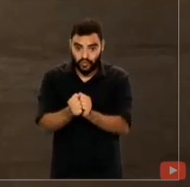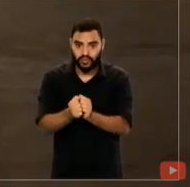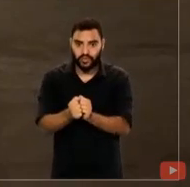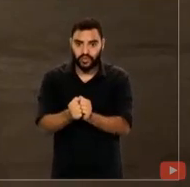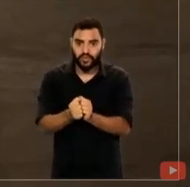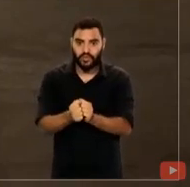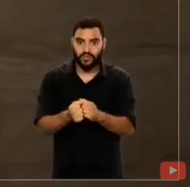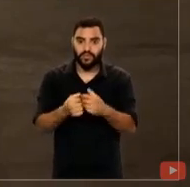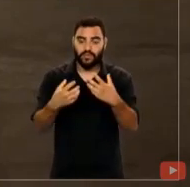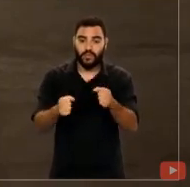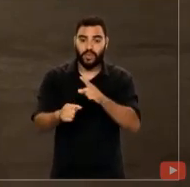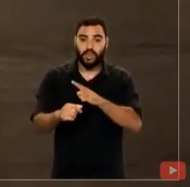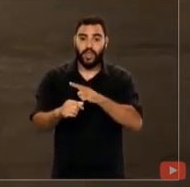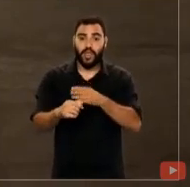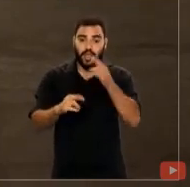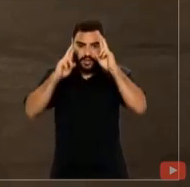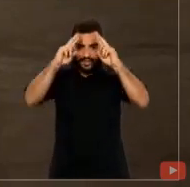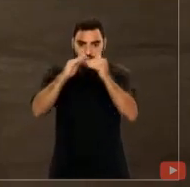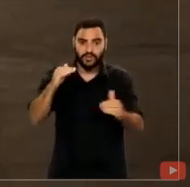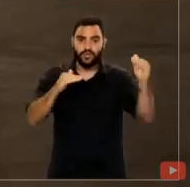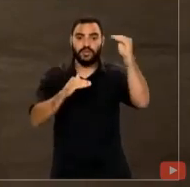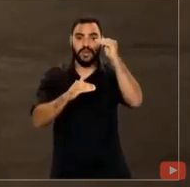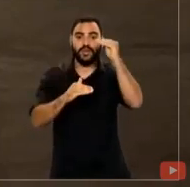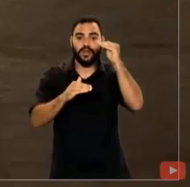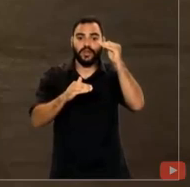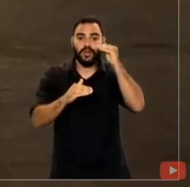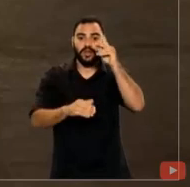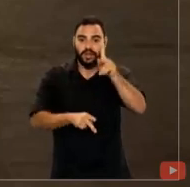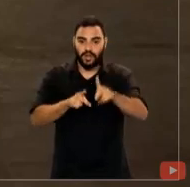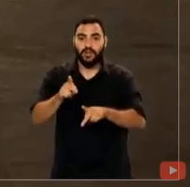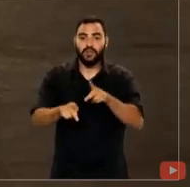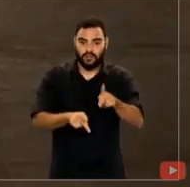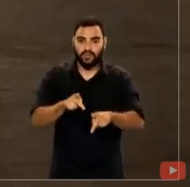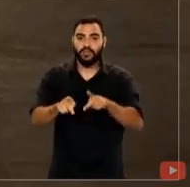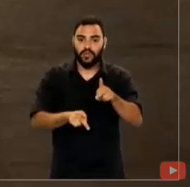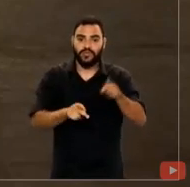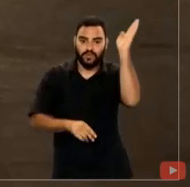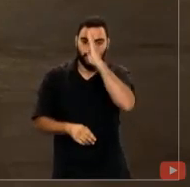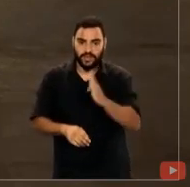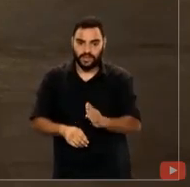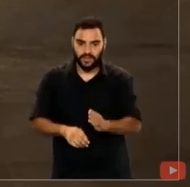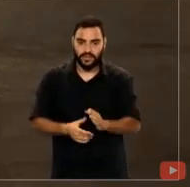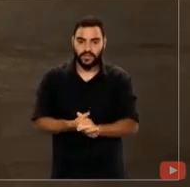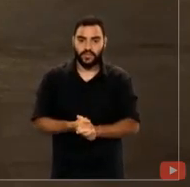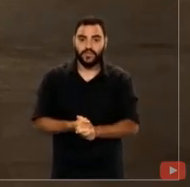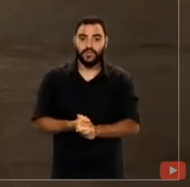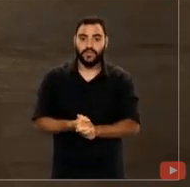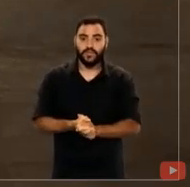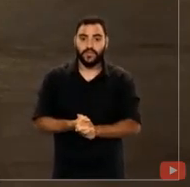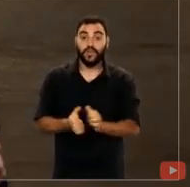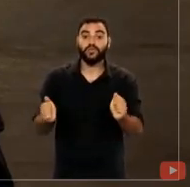a soberania popular manifestada na vontade majoritária do povo brasileiro. Juntos,